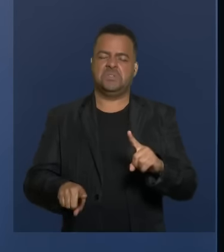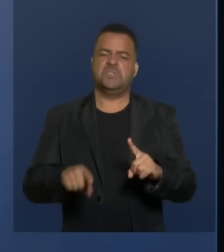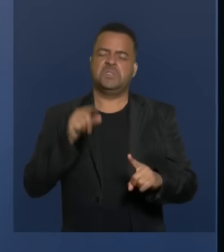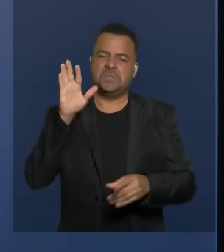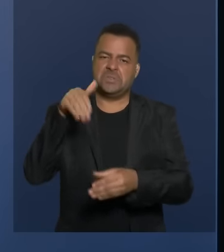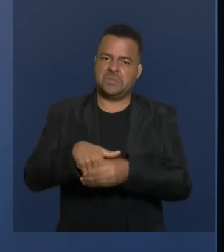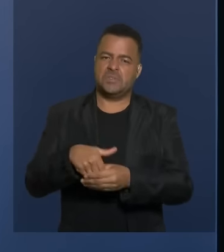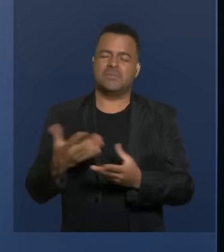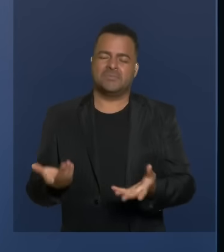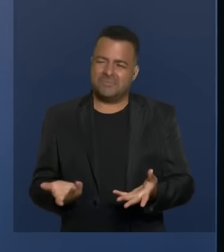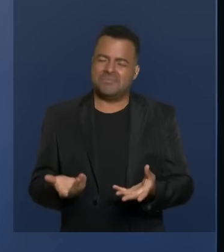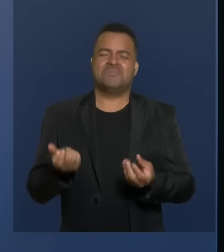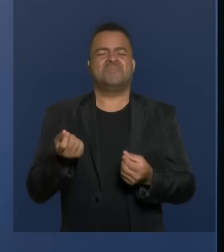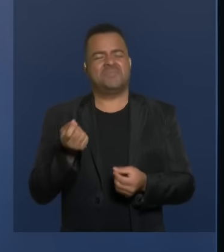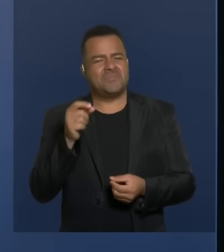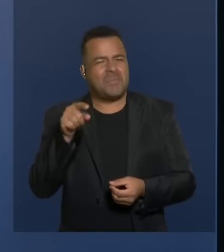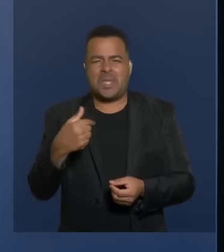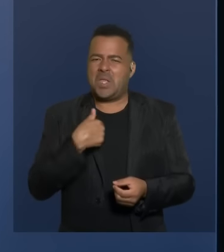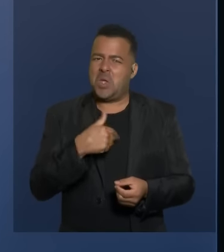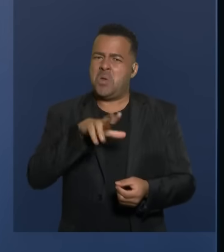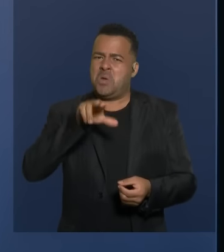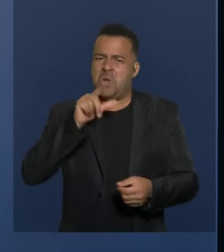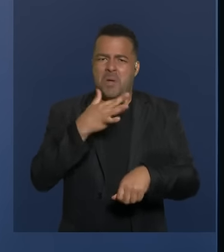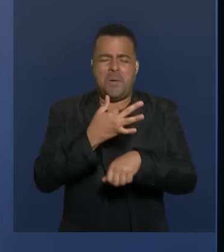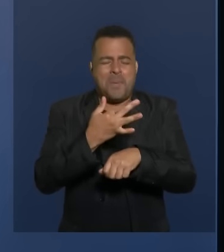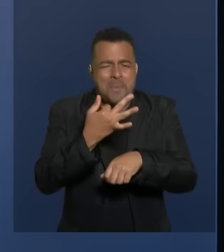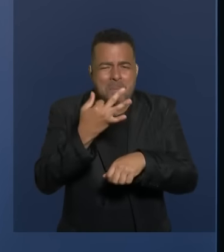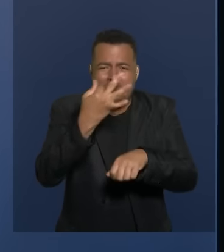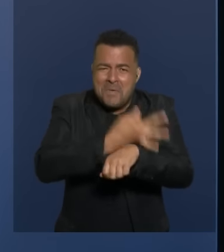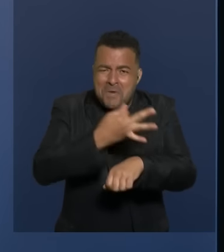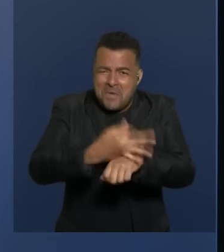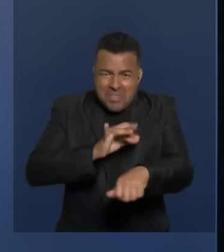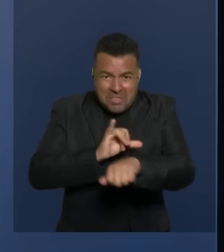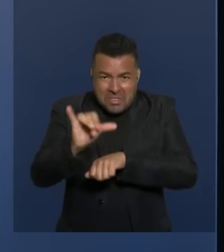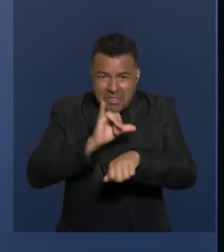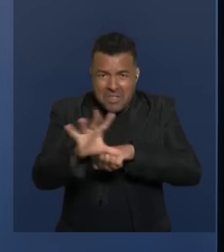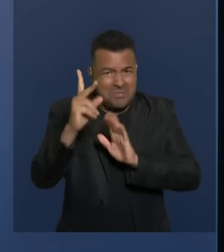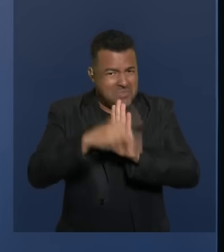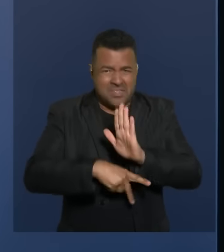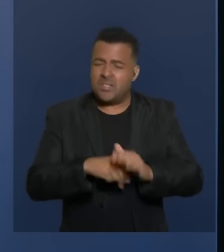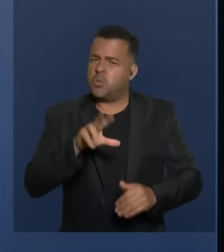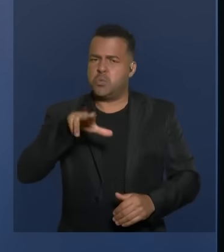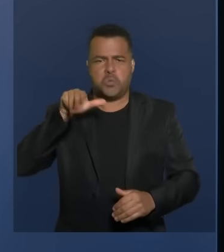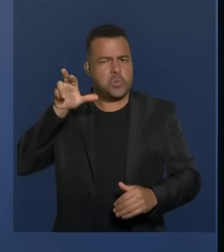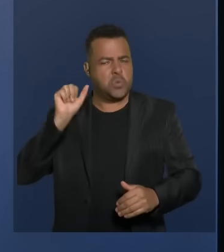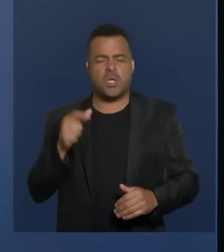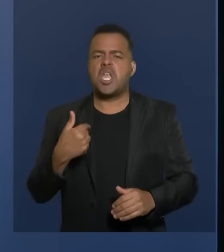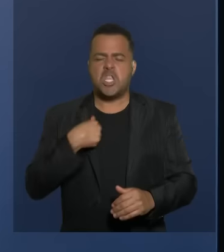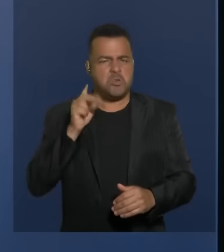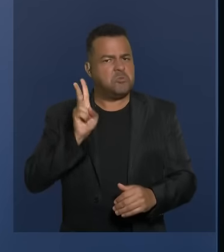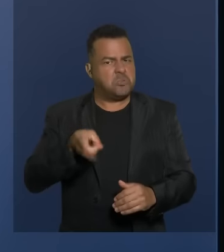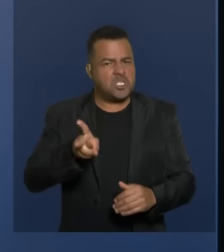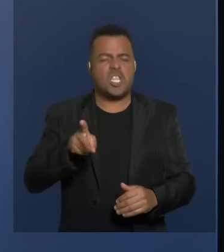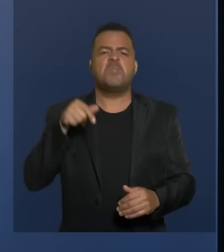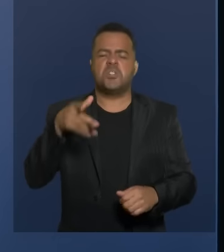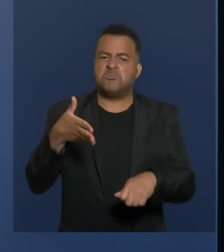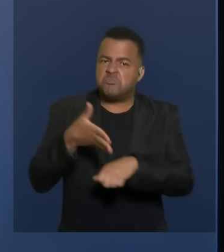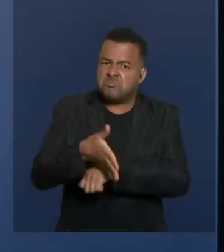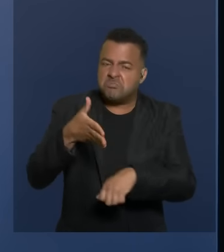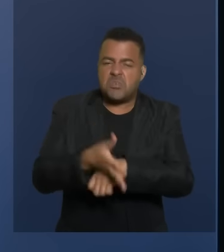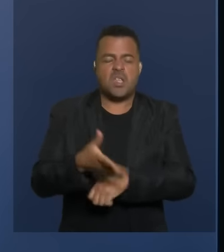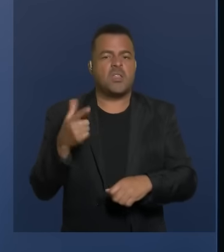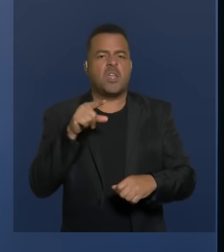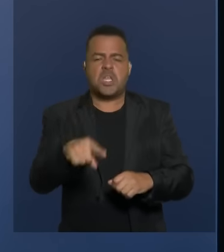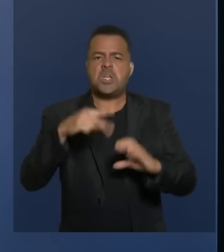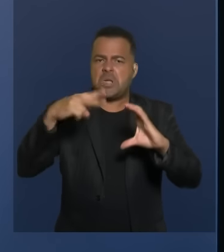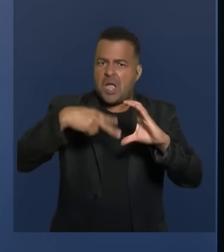deixei de aprovar os projetos para a Vitória da Conquista. Eu sou uma vereadora que não faltam as